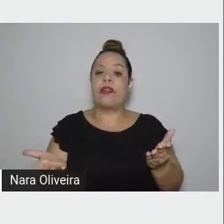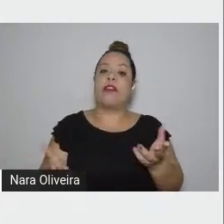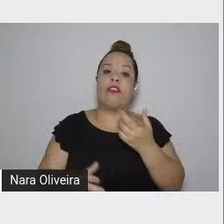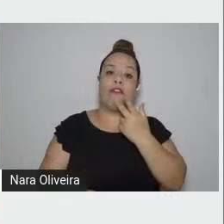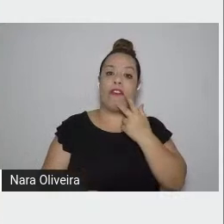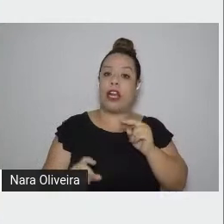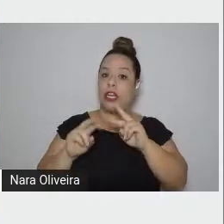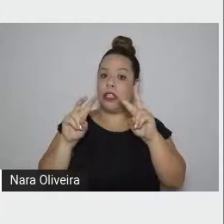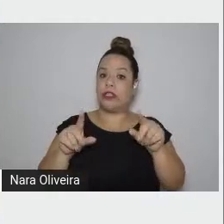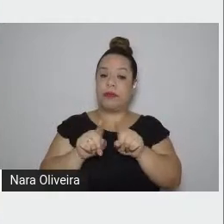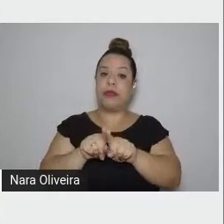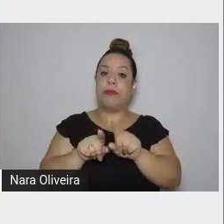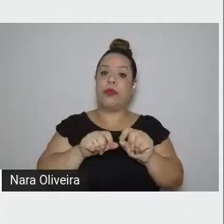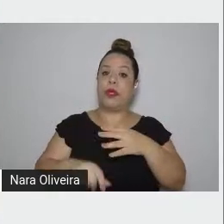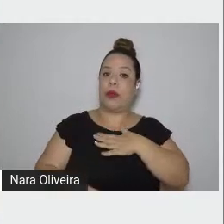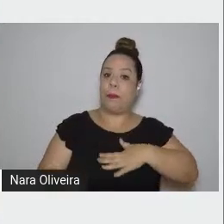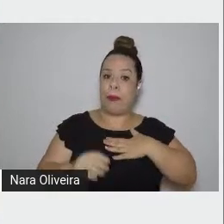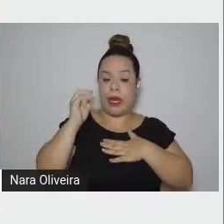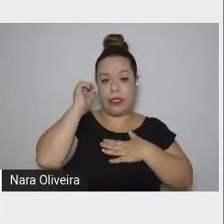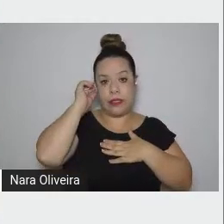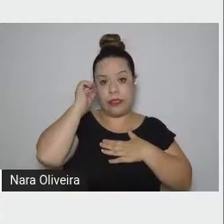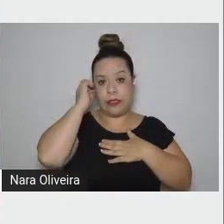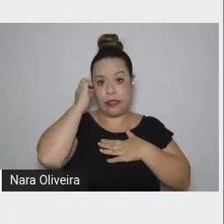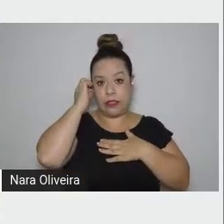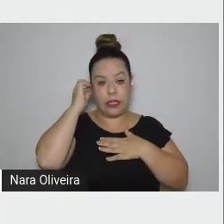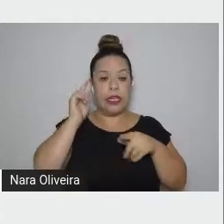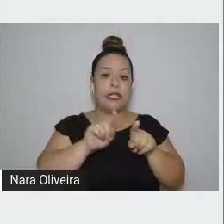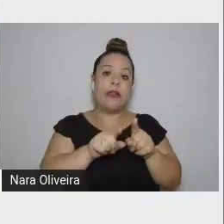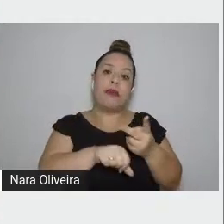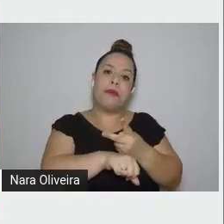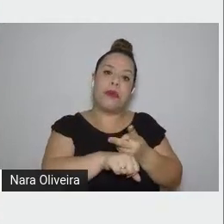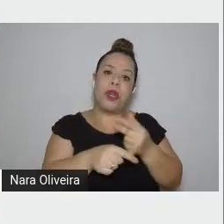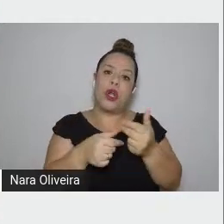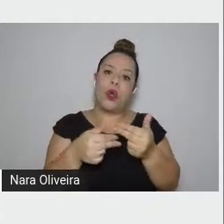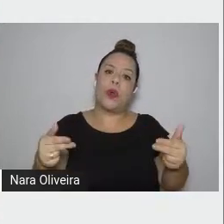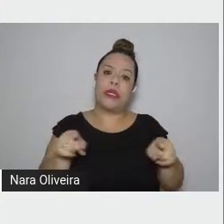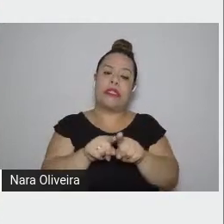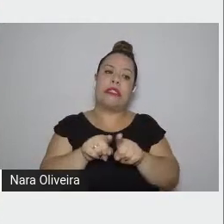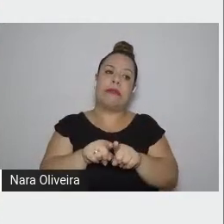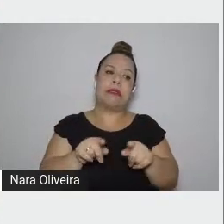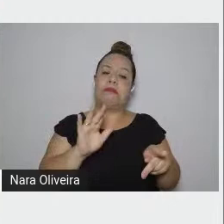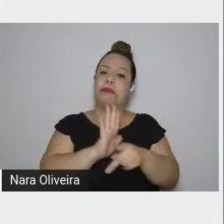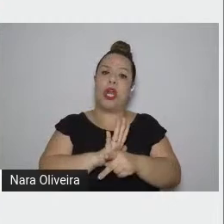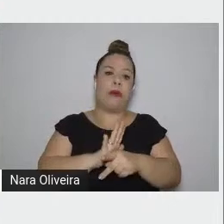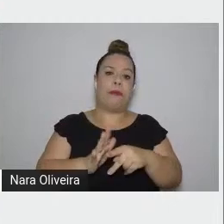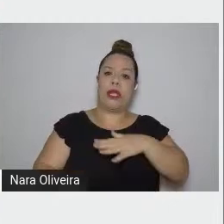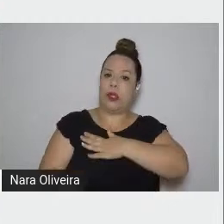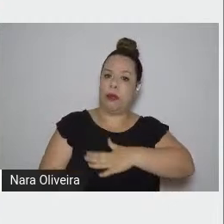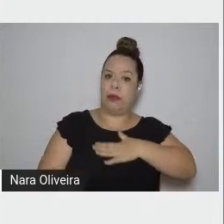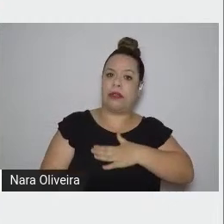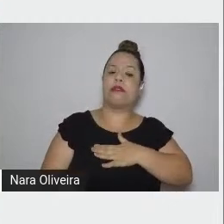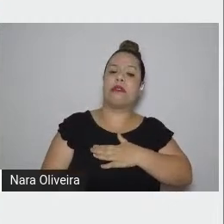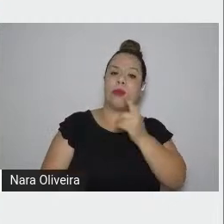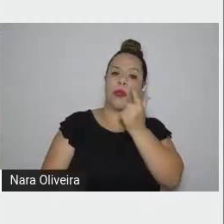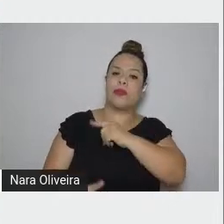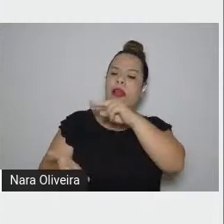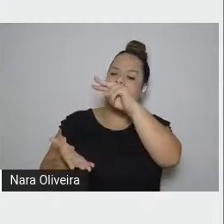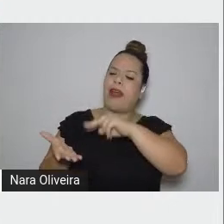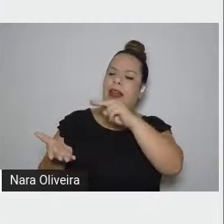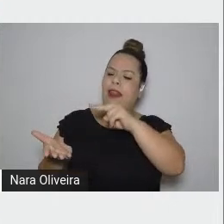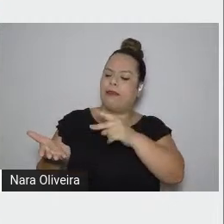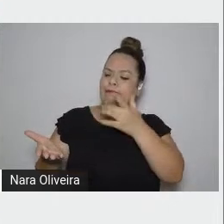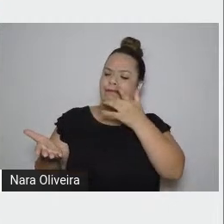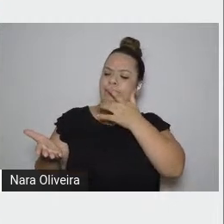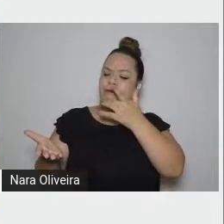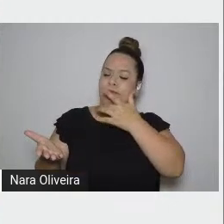prazer e procurar algumas razões do prazer dessa leitura. E, finalmente, não há uma